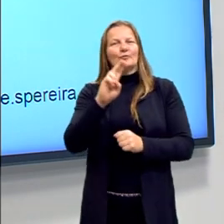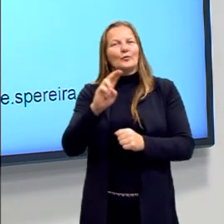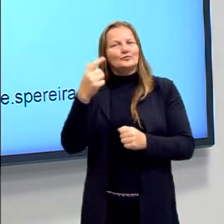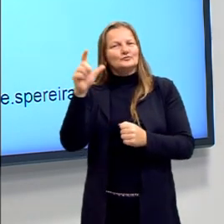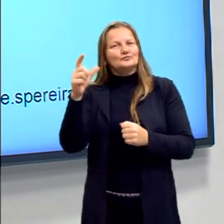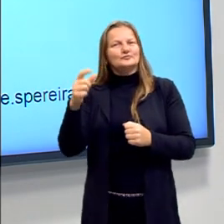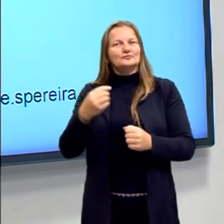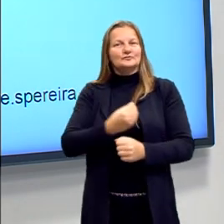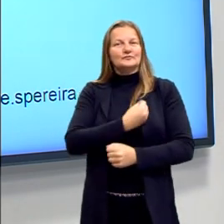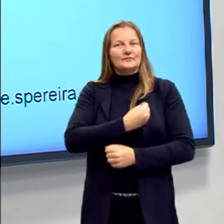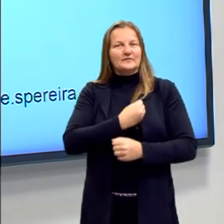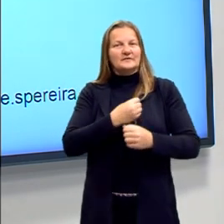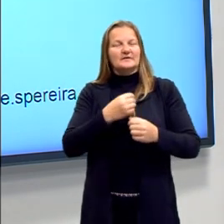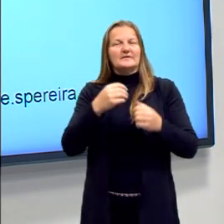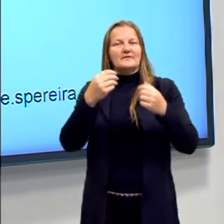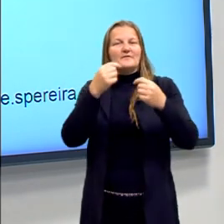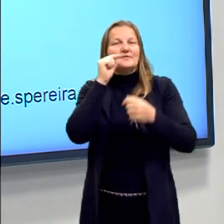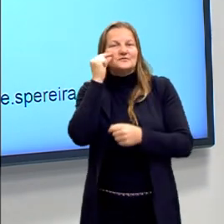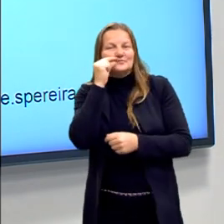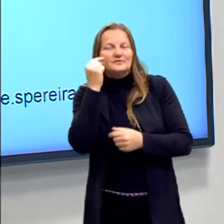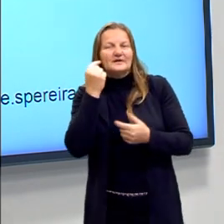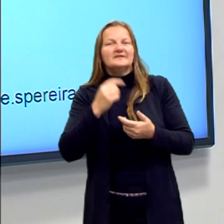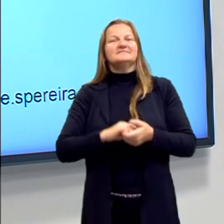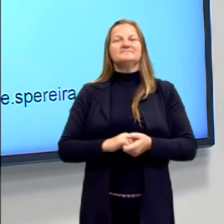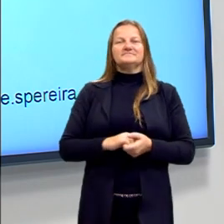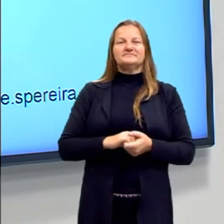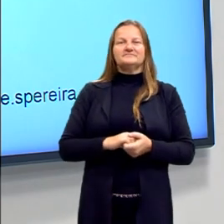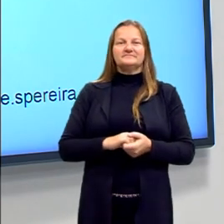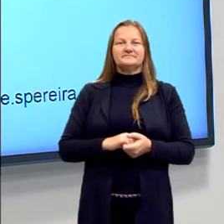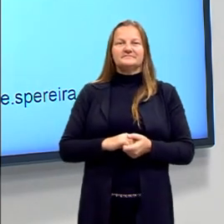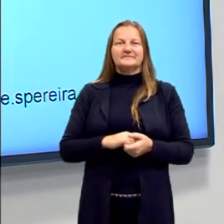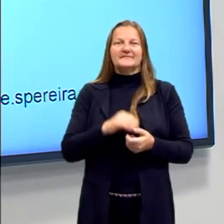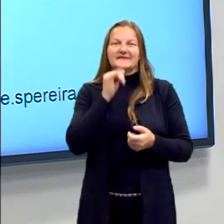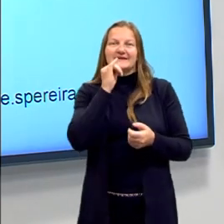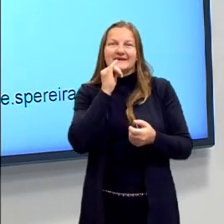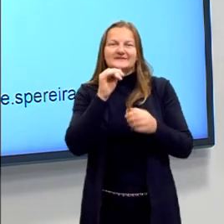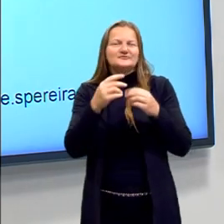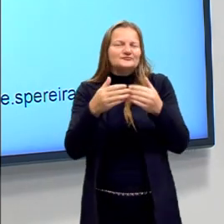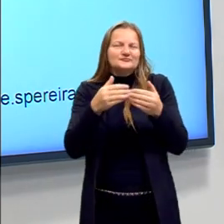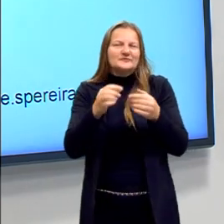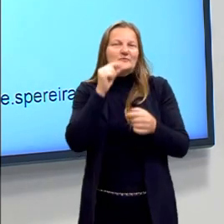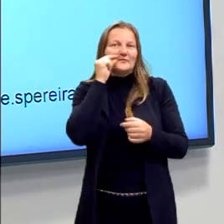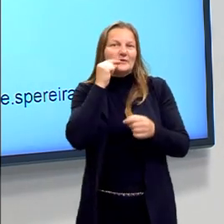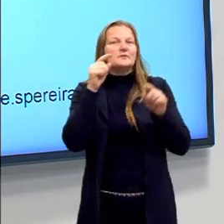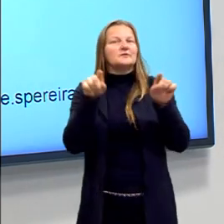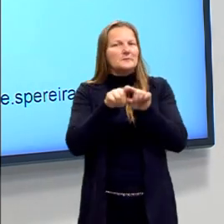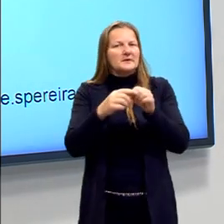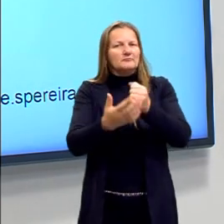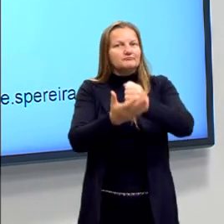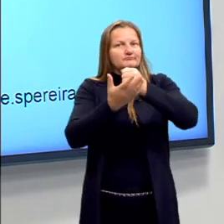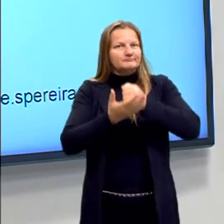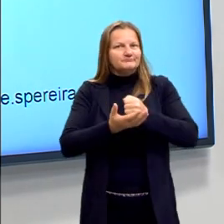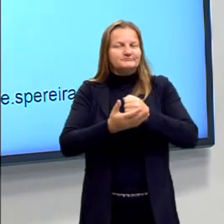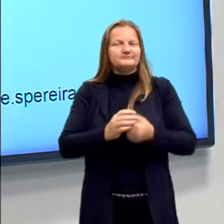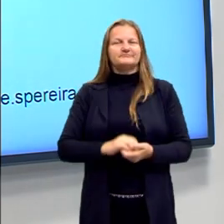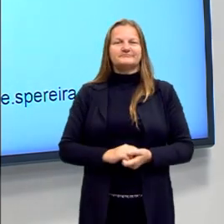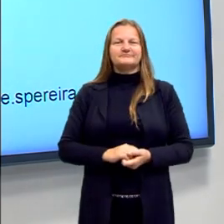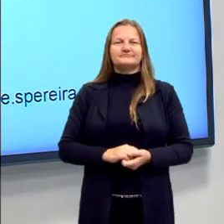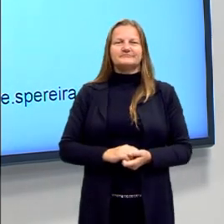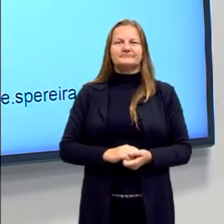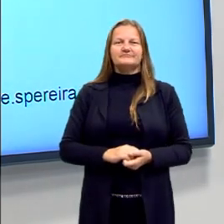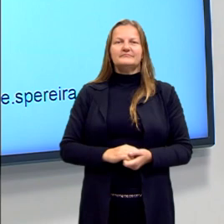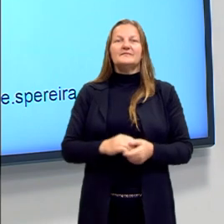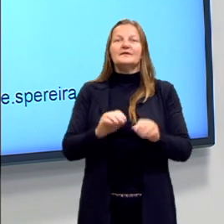nas provas de vestibular, ao teu critério. Se você for fazer um vestibular também ajuda bastante, certo?